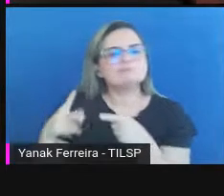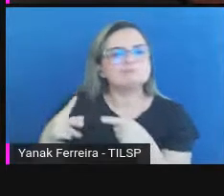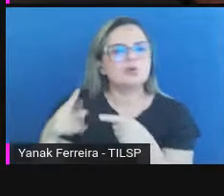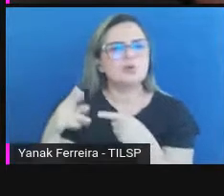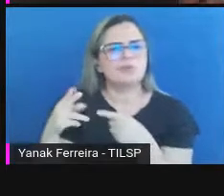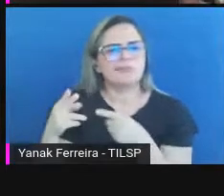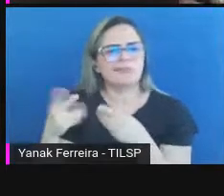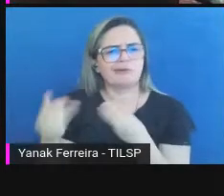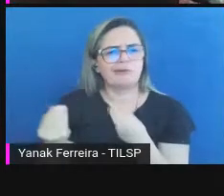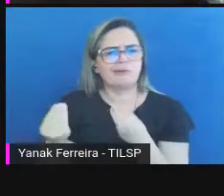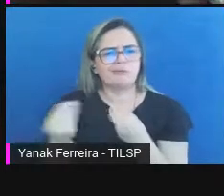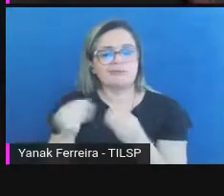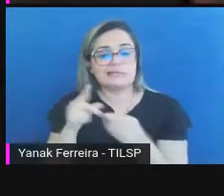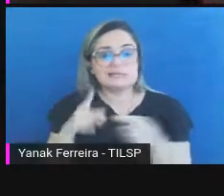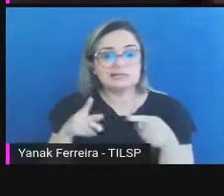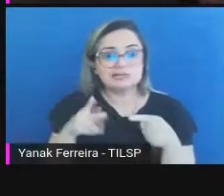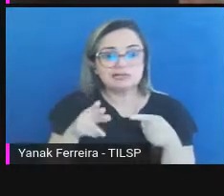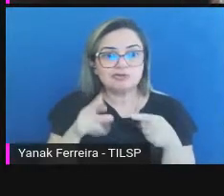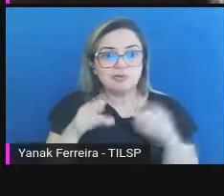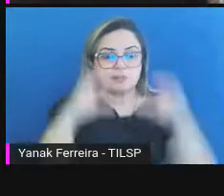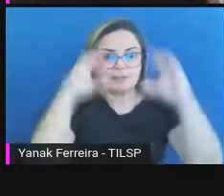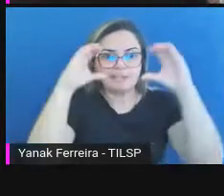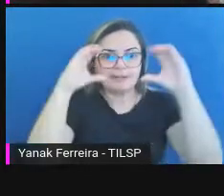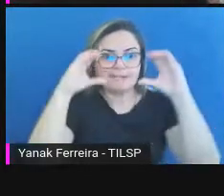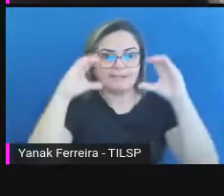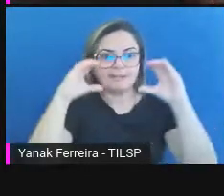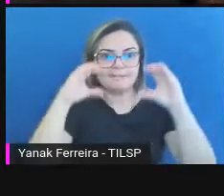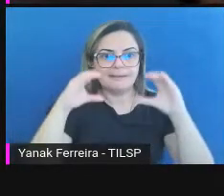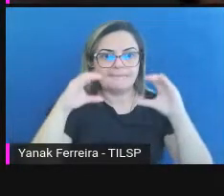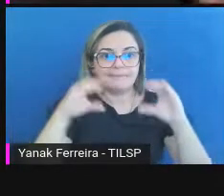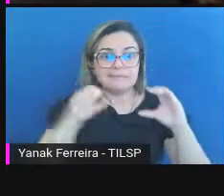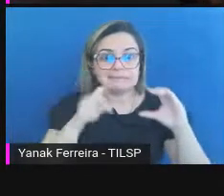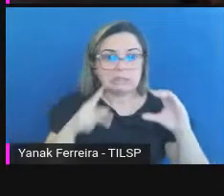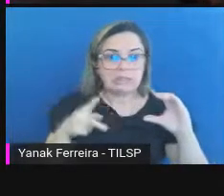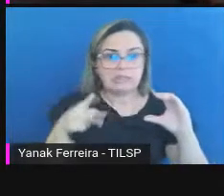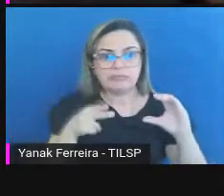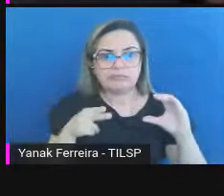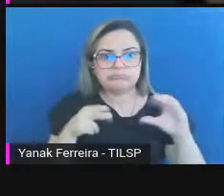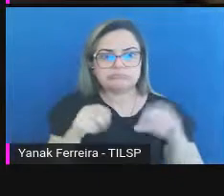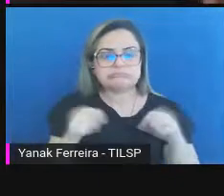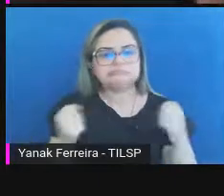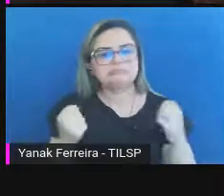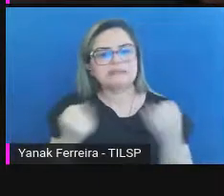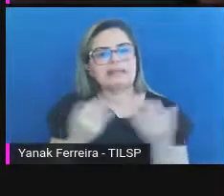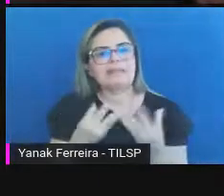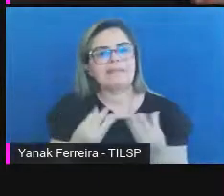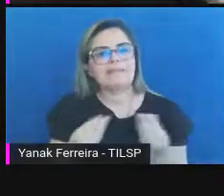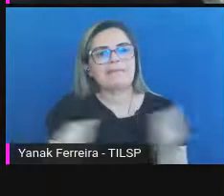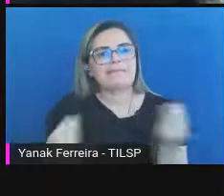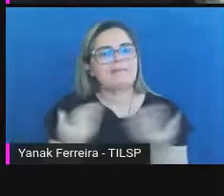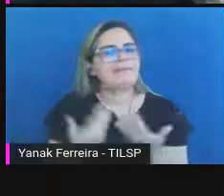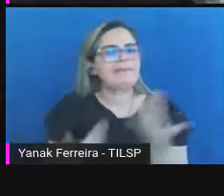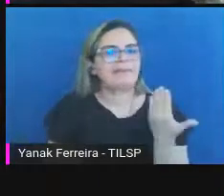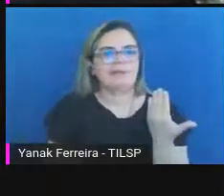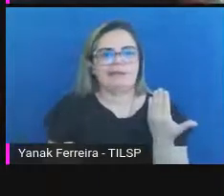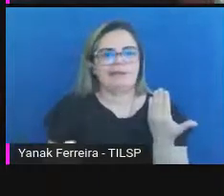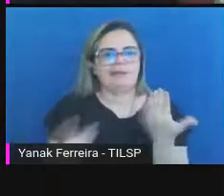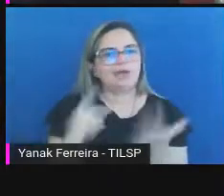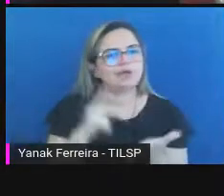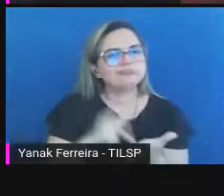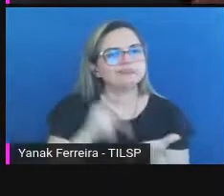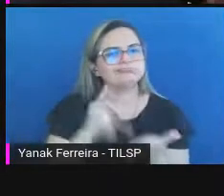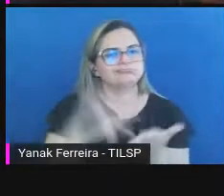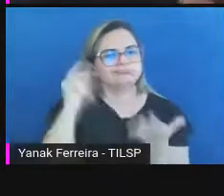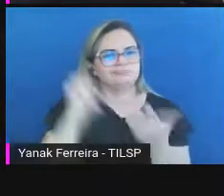Se rompe a cadeia de custódia, rompe a autenticidade, perde-se a autenticidade e a fonte de prova.